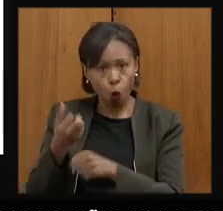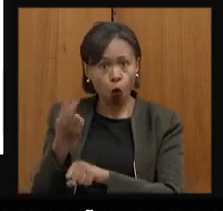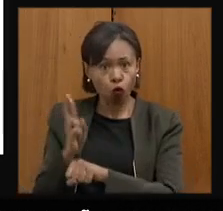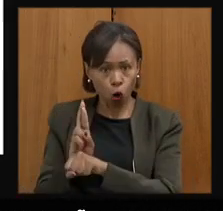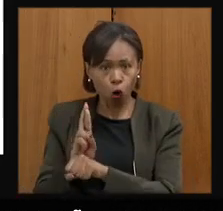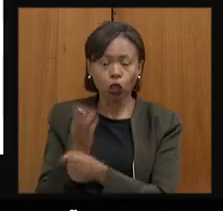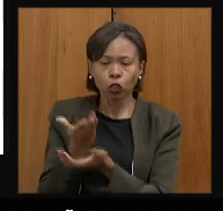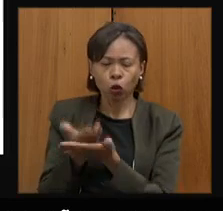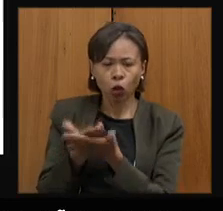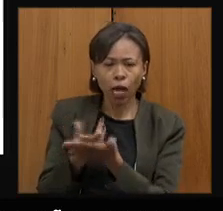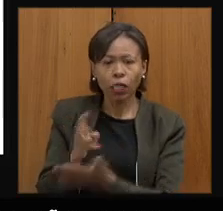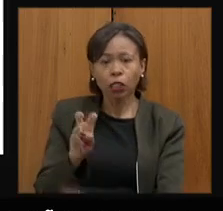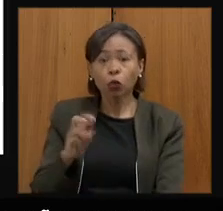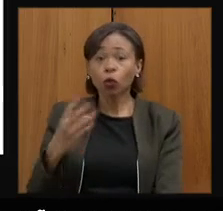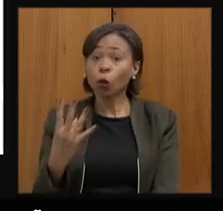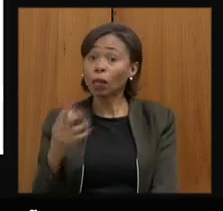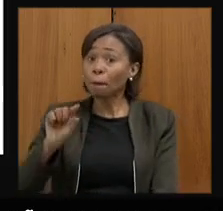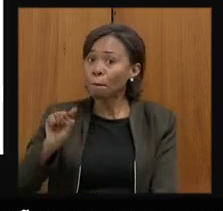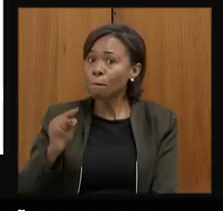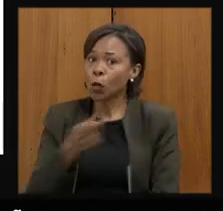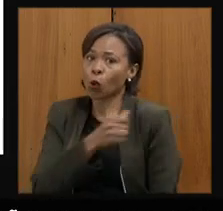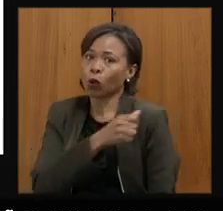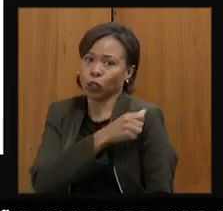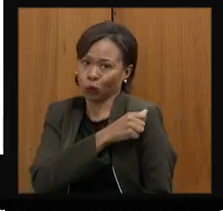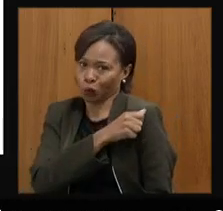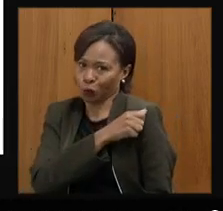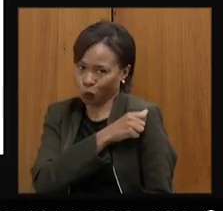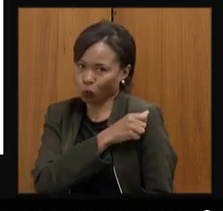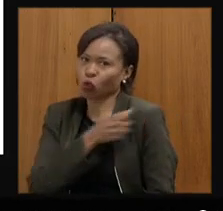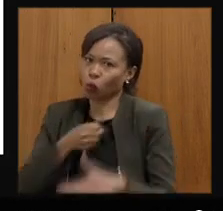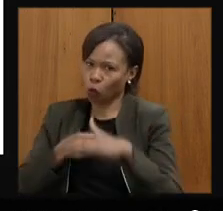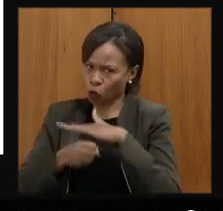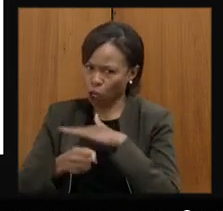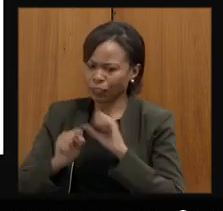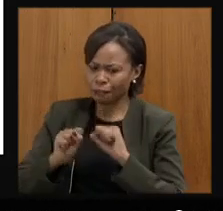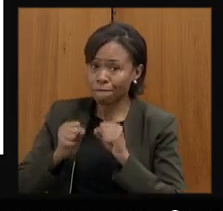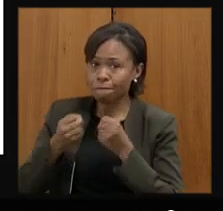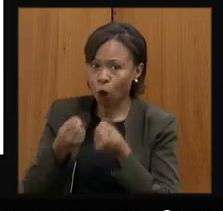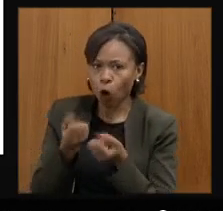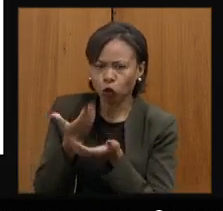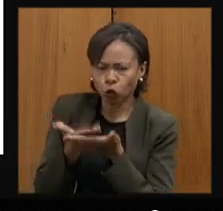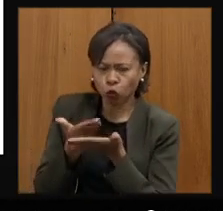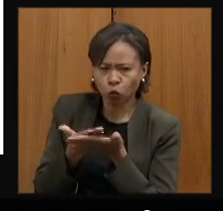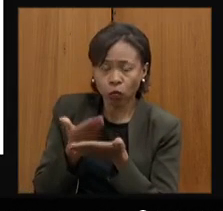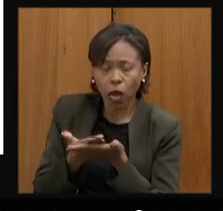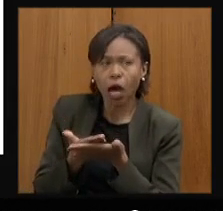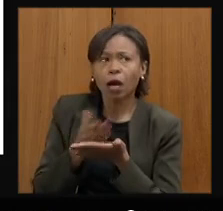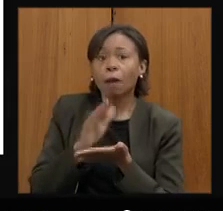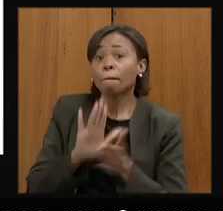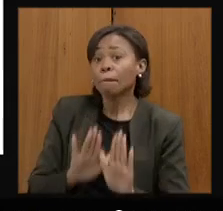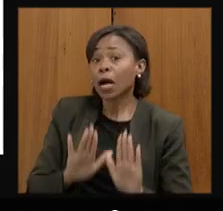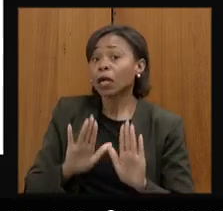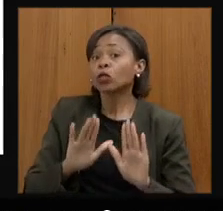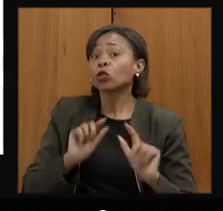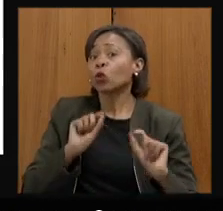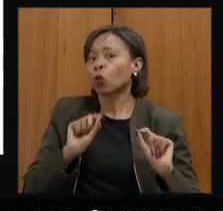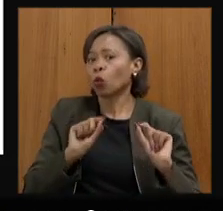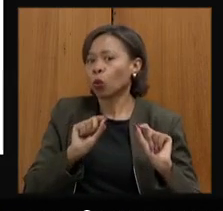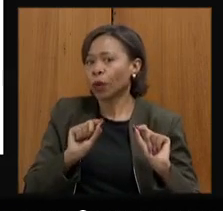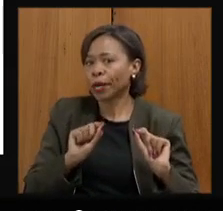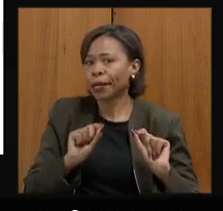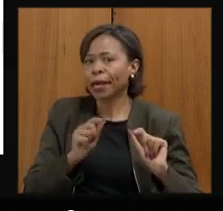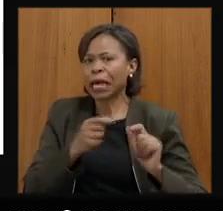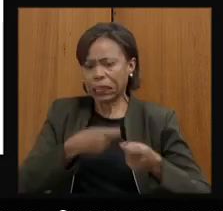mais de 54 mil alunos nesse reforço, sempre naquela linha da atenção, deputados, que fez dessa administração bastante